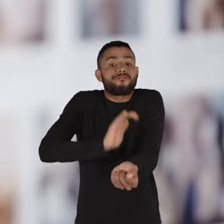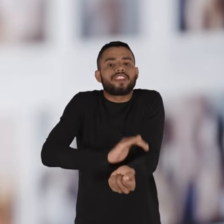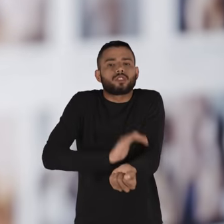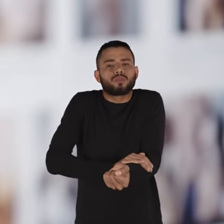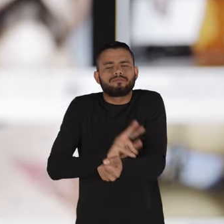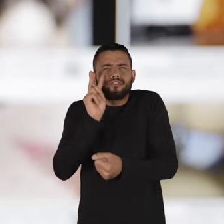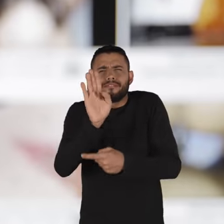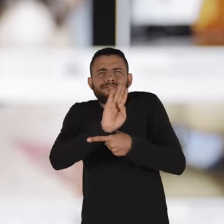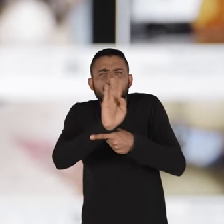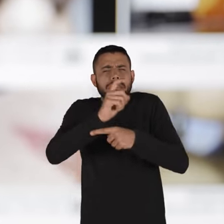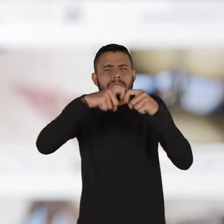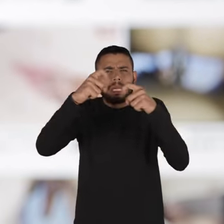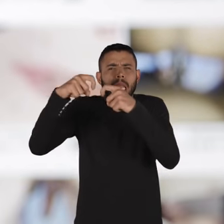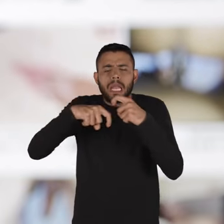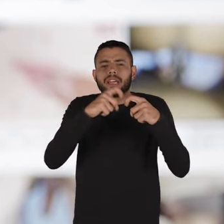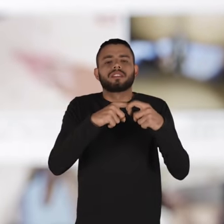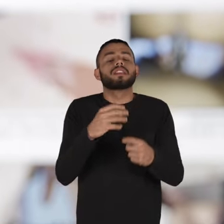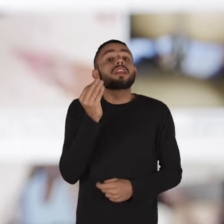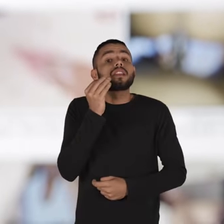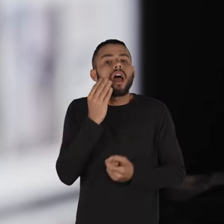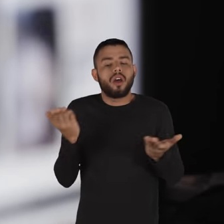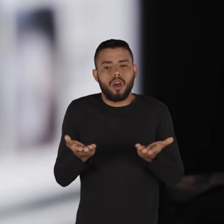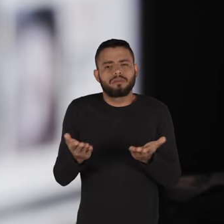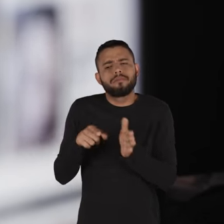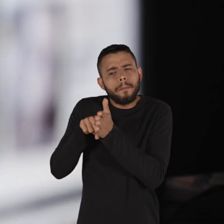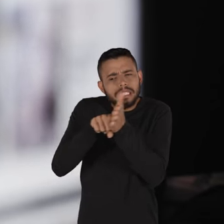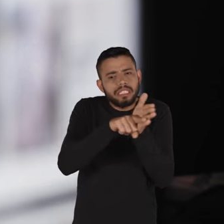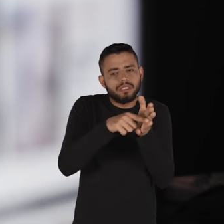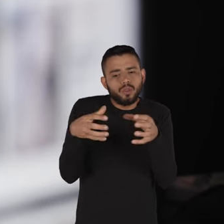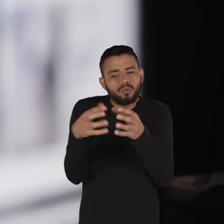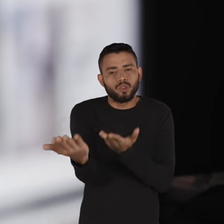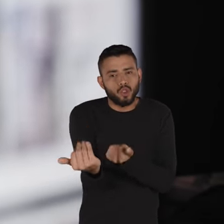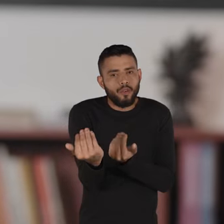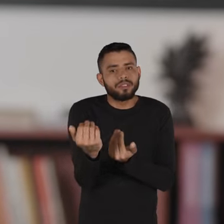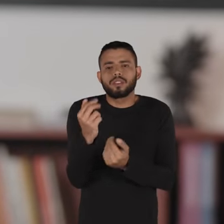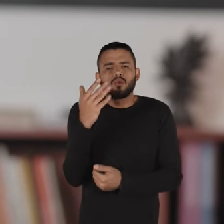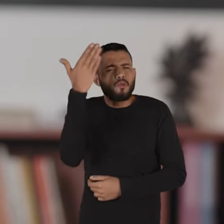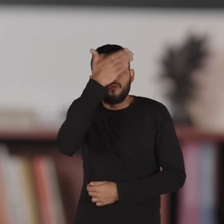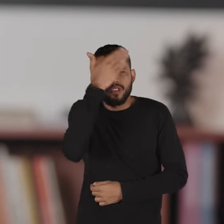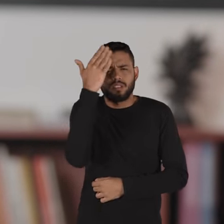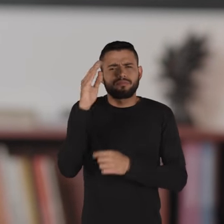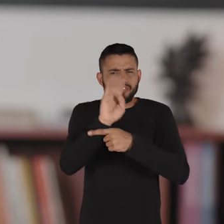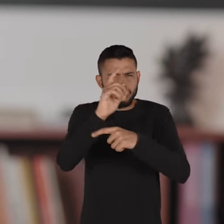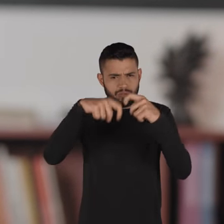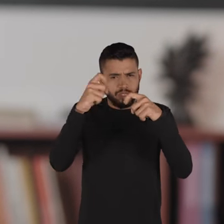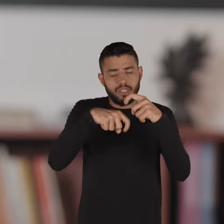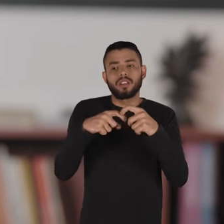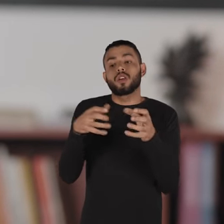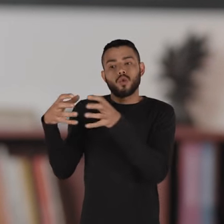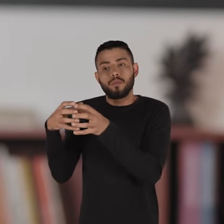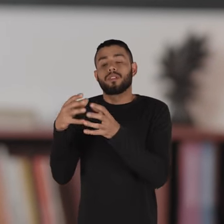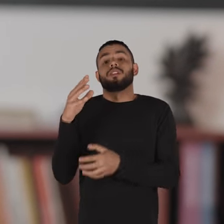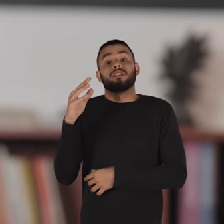que é o vício em consumo de pornografia, né? Tentaram recentemente fazer uma pesquisa com jovens que não consumiam pornografia e